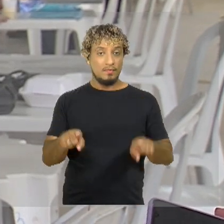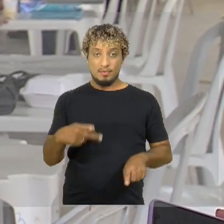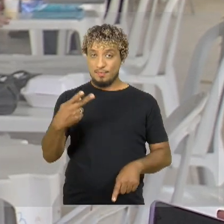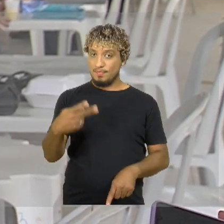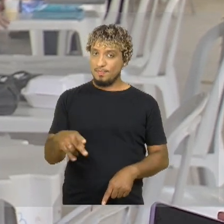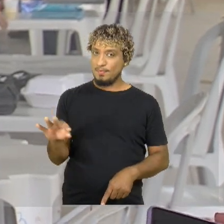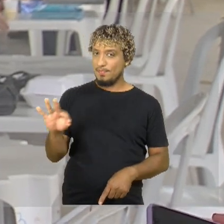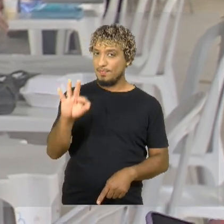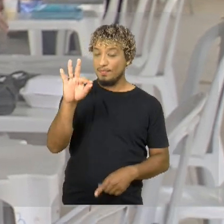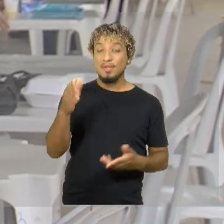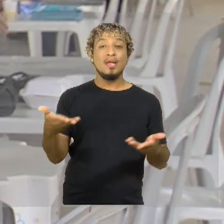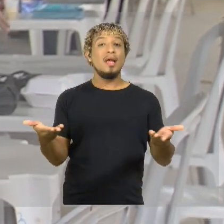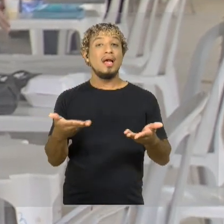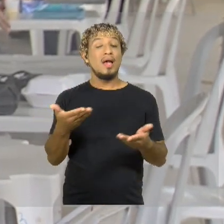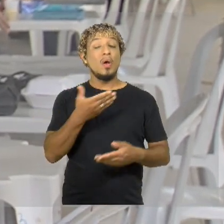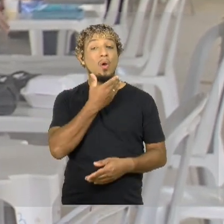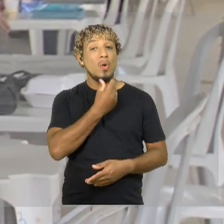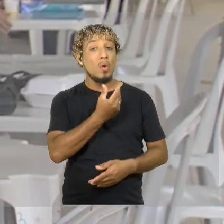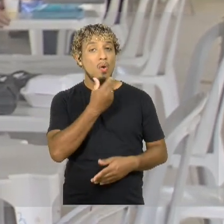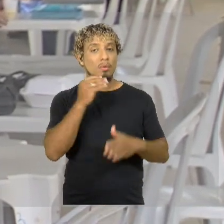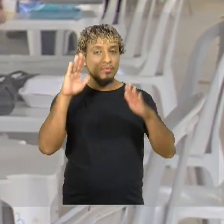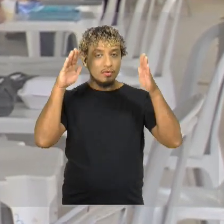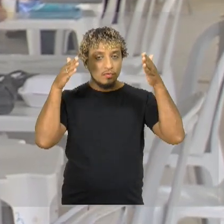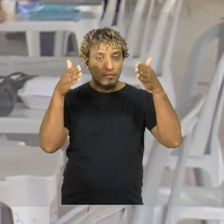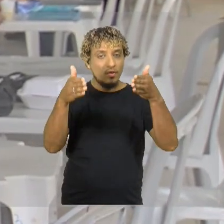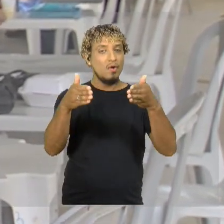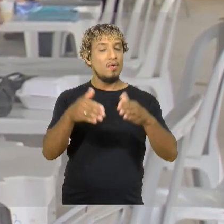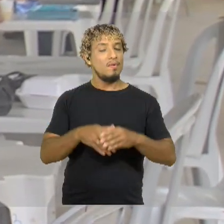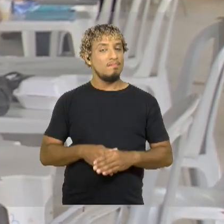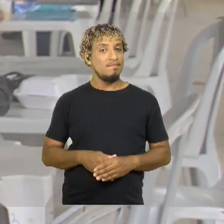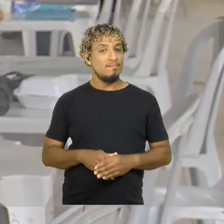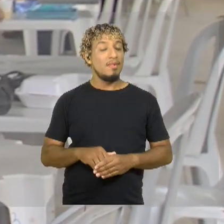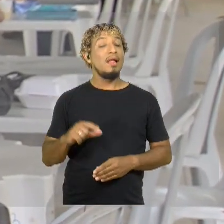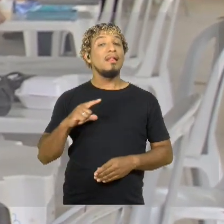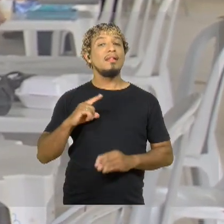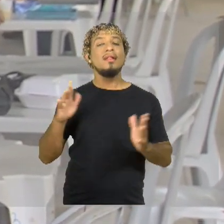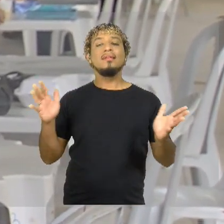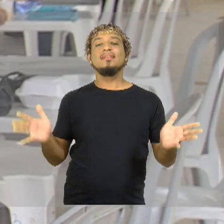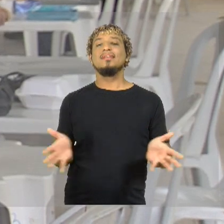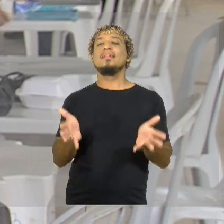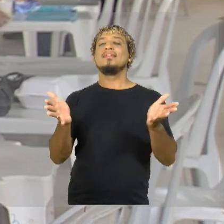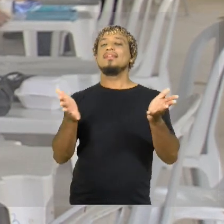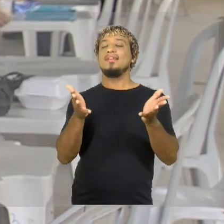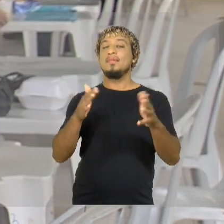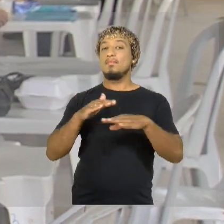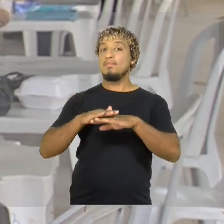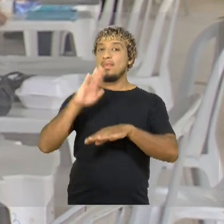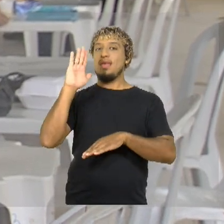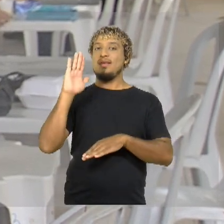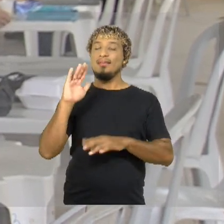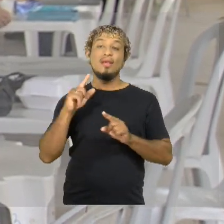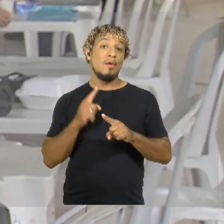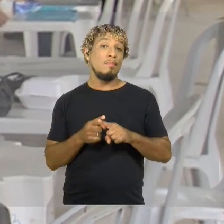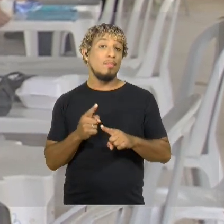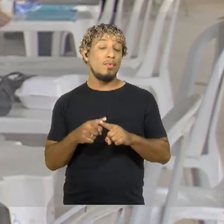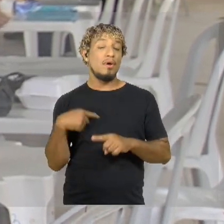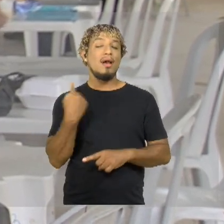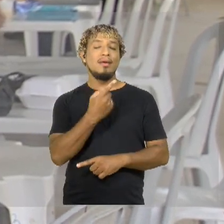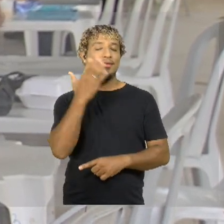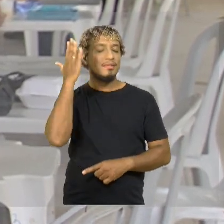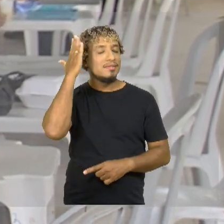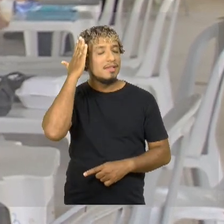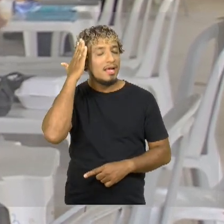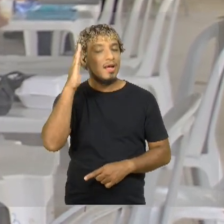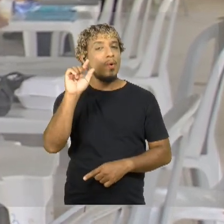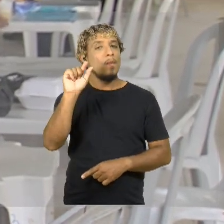E dessa vez é a vez dos homens. E aí a gente tem aquele incentivo extra, porque, como é sabido,